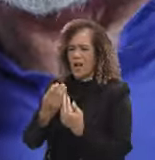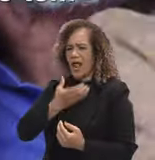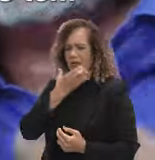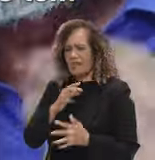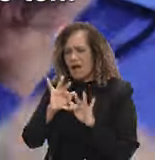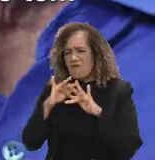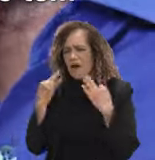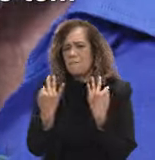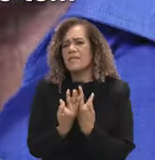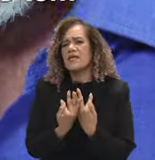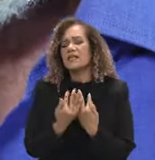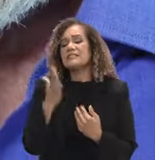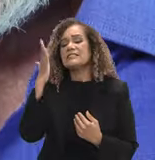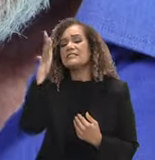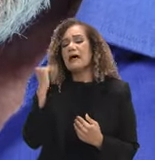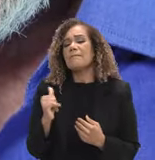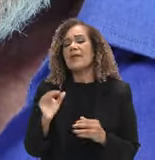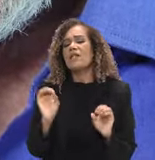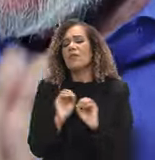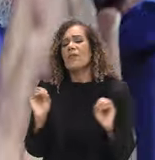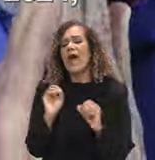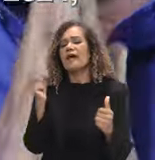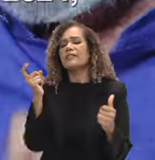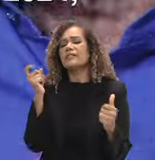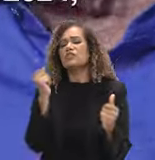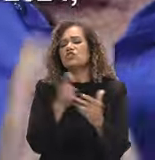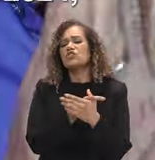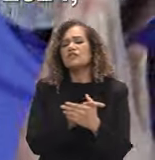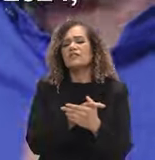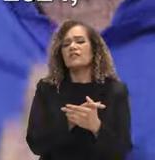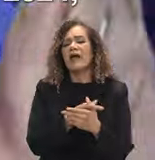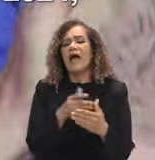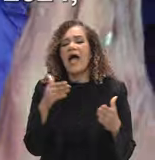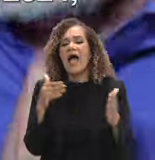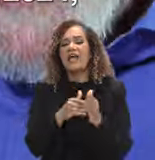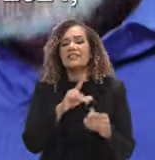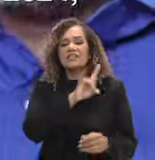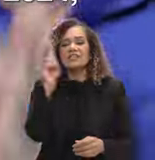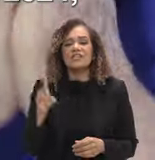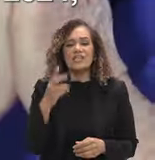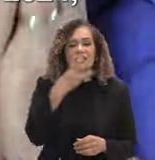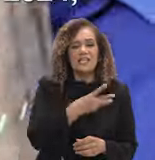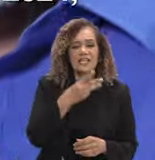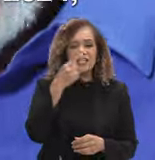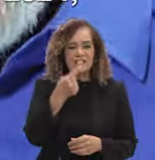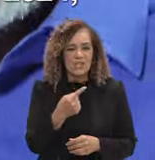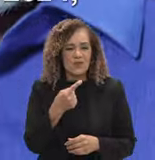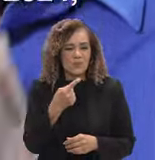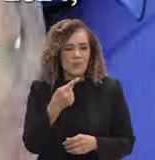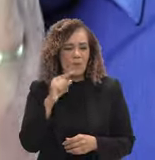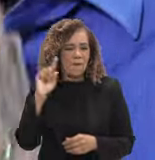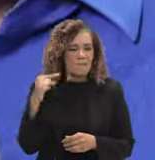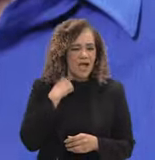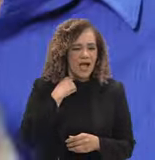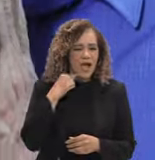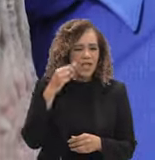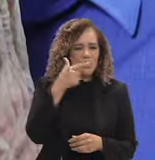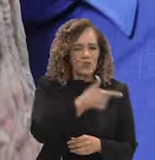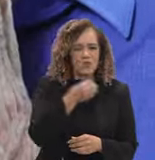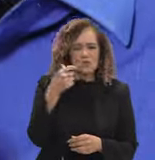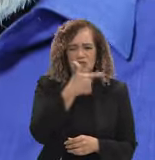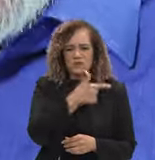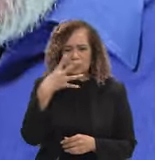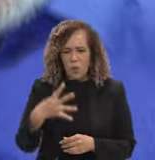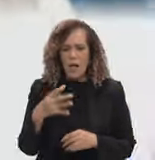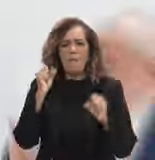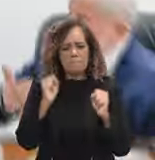família, sabendo que você não tem dívida, cara. Até dia 31 de maio de 2024, você pode quitar